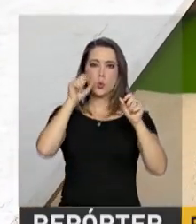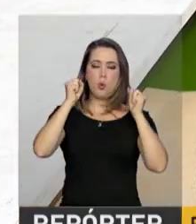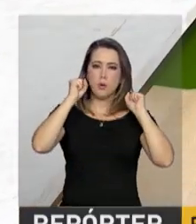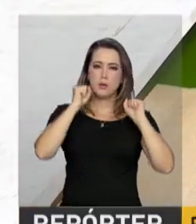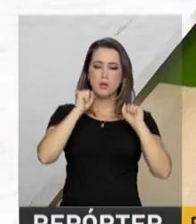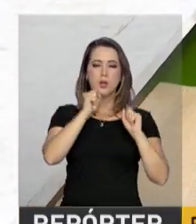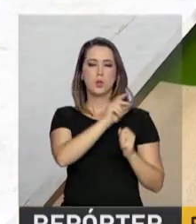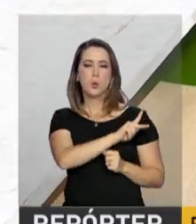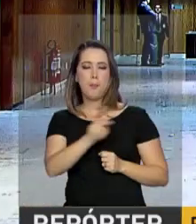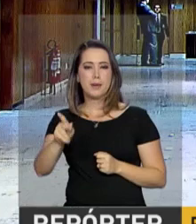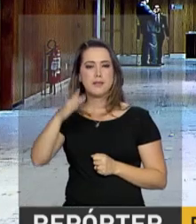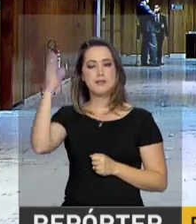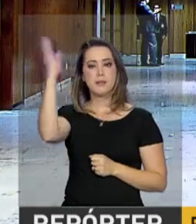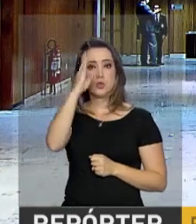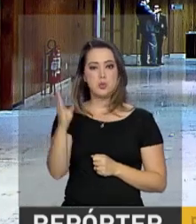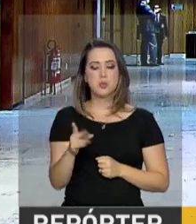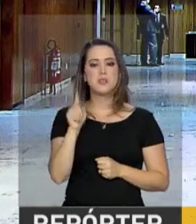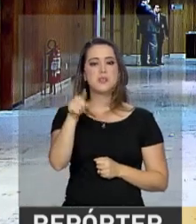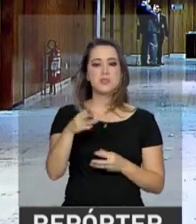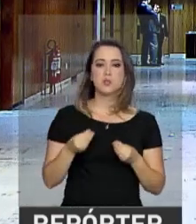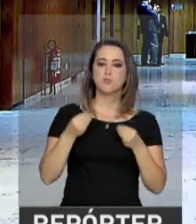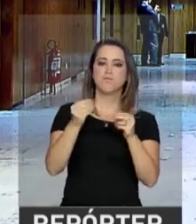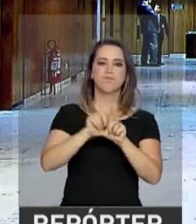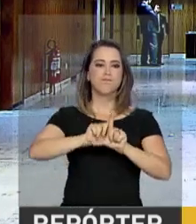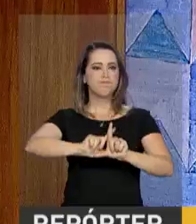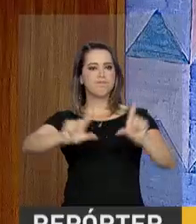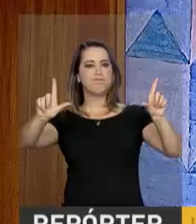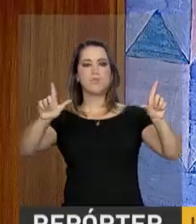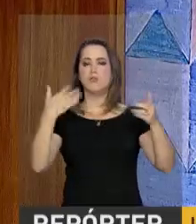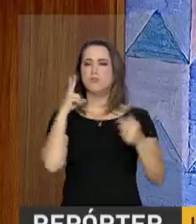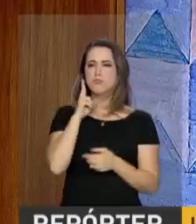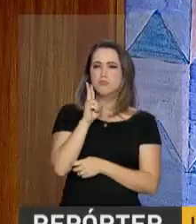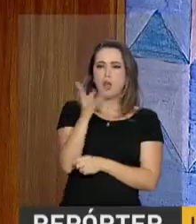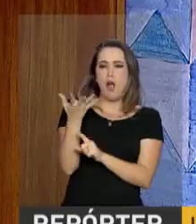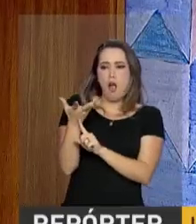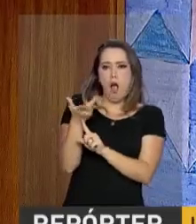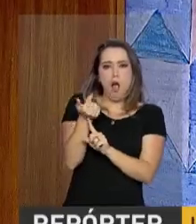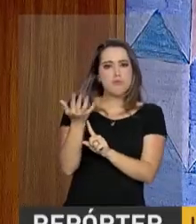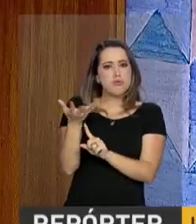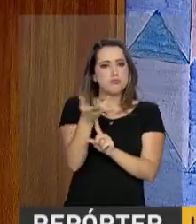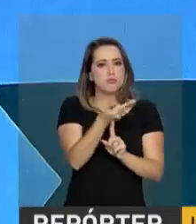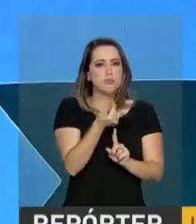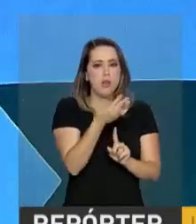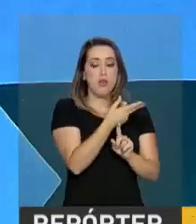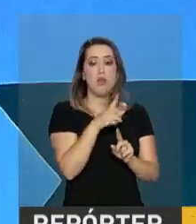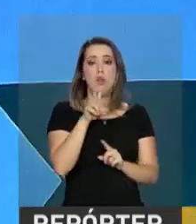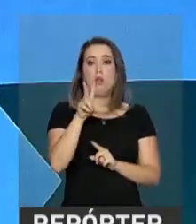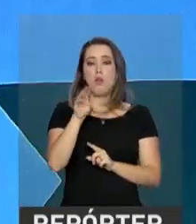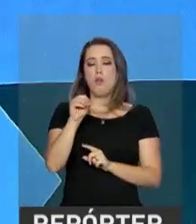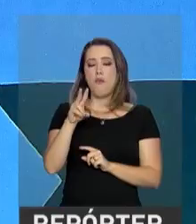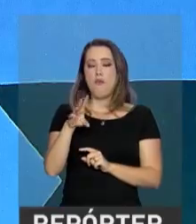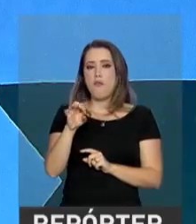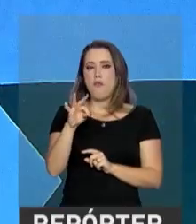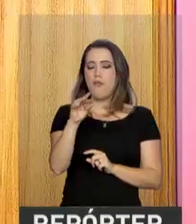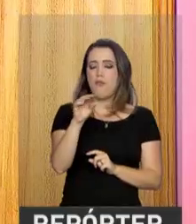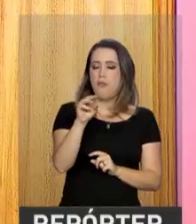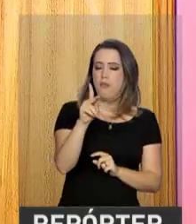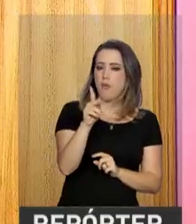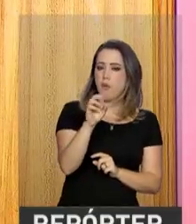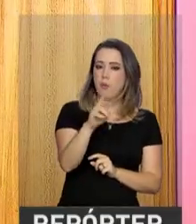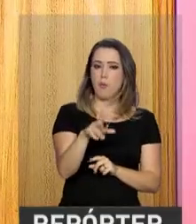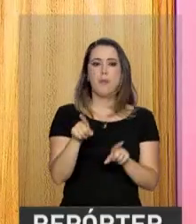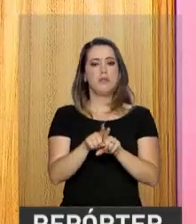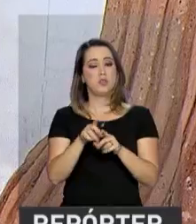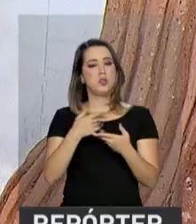do presidente da República é uma verdadeira galeria de arte, com obras do aclamado Volpi e quadros concretistas e